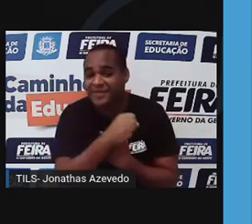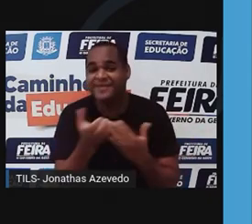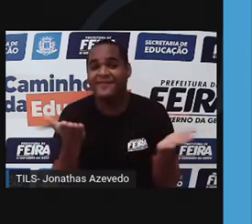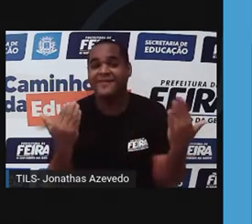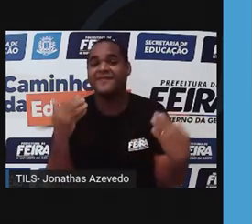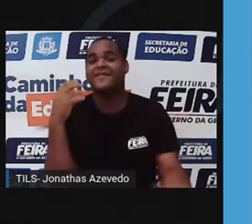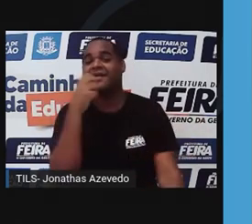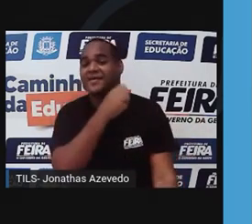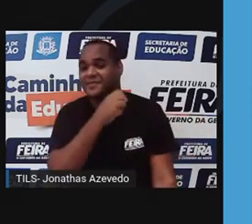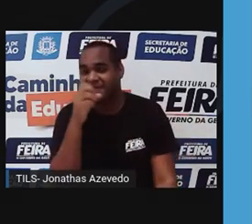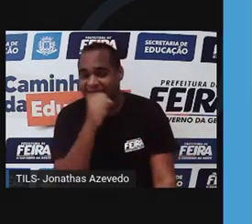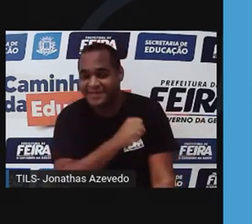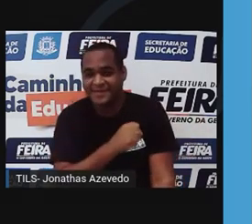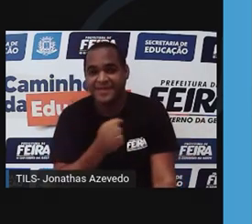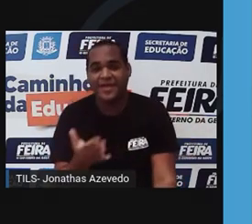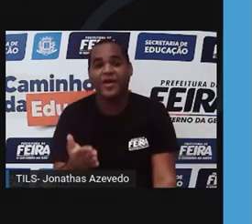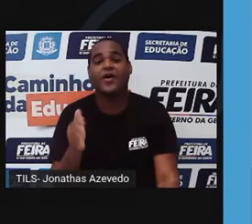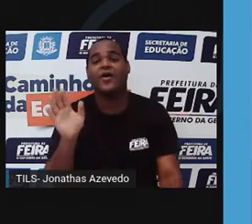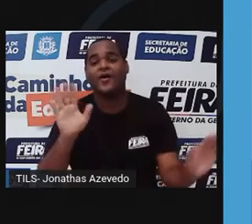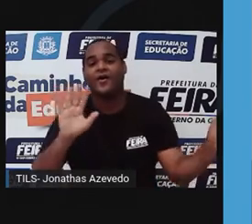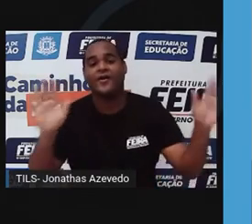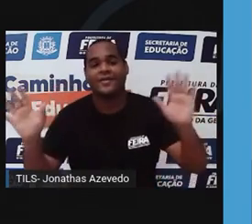Mais rápido! Olê!